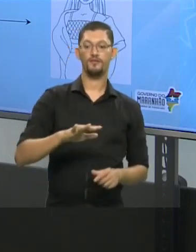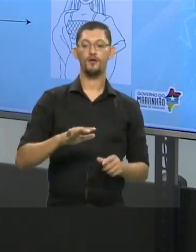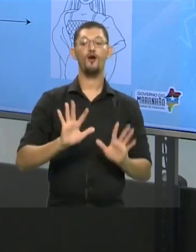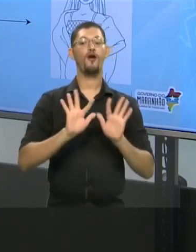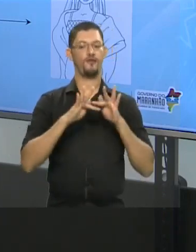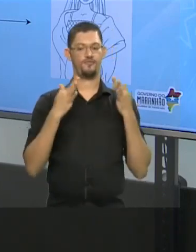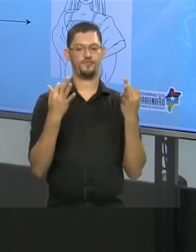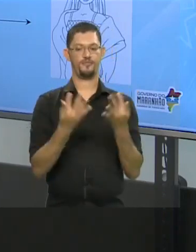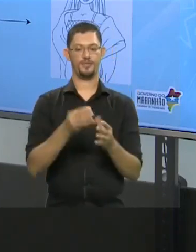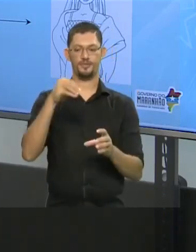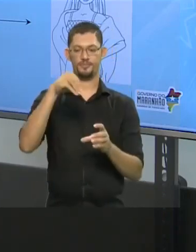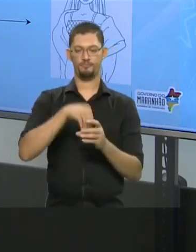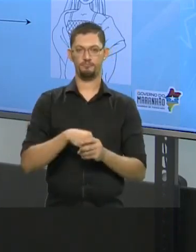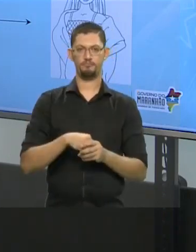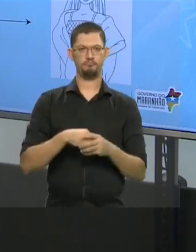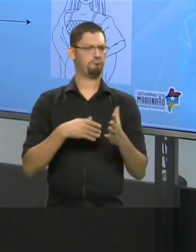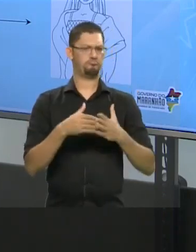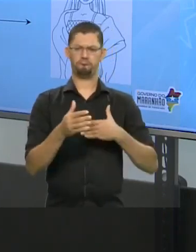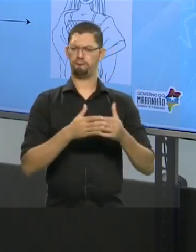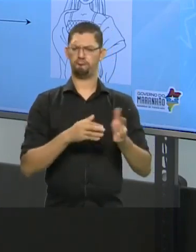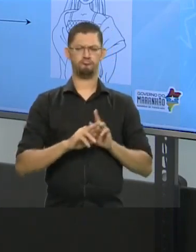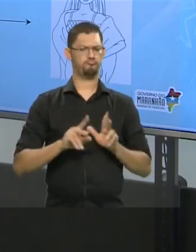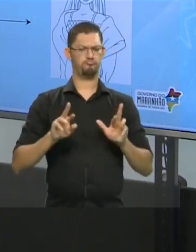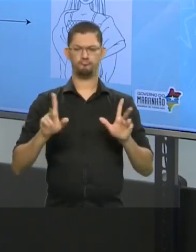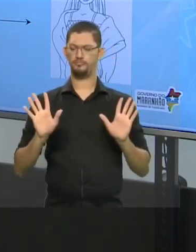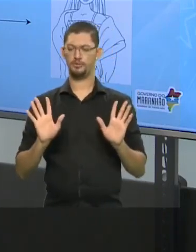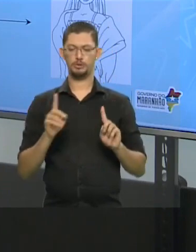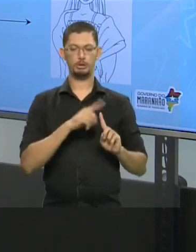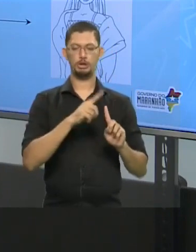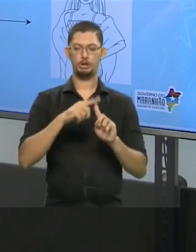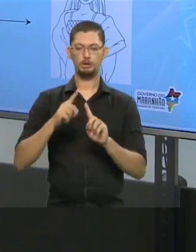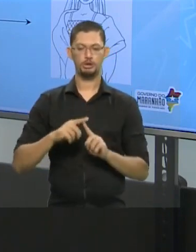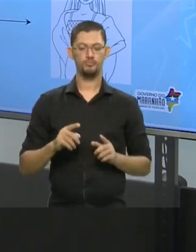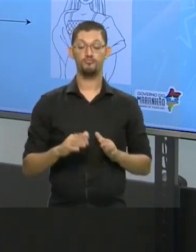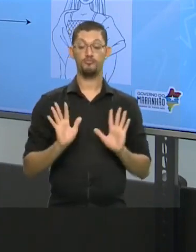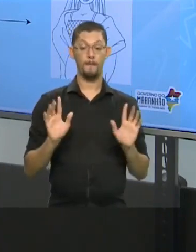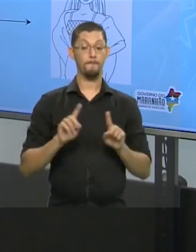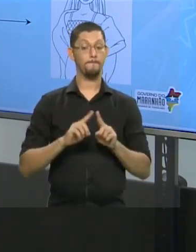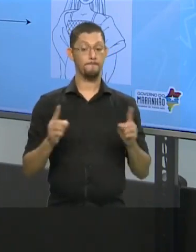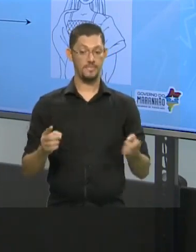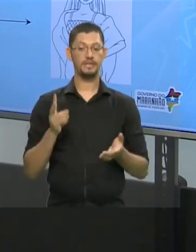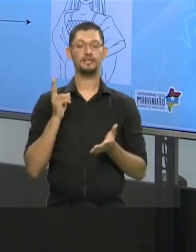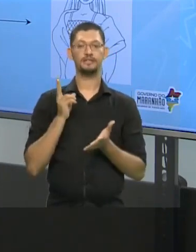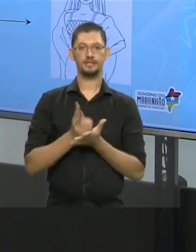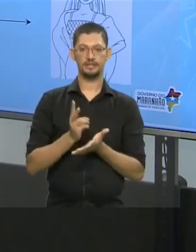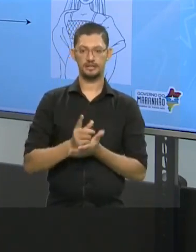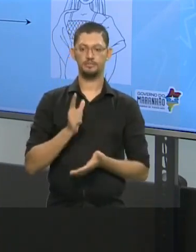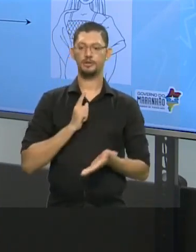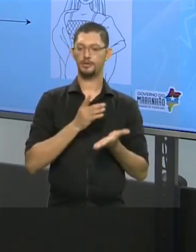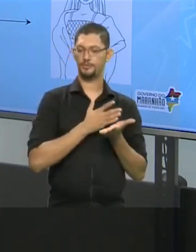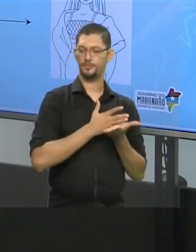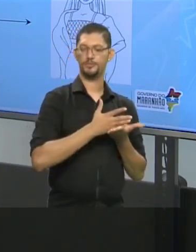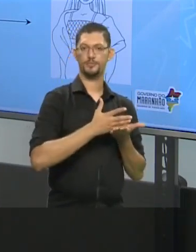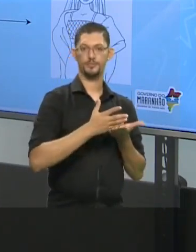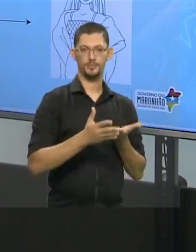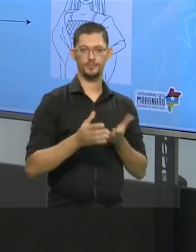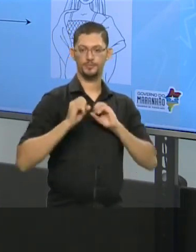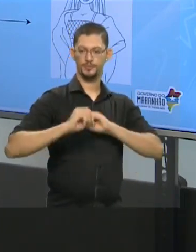família, seja ela do modelo que for. Mas nós sempre temos uma iniciação